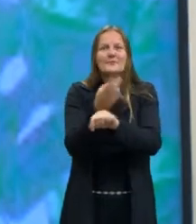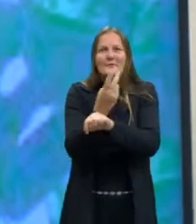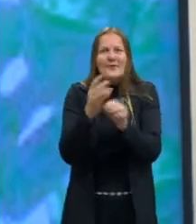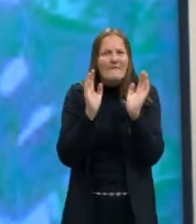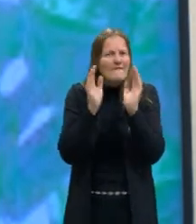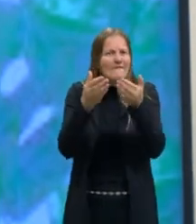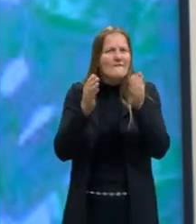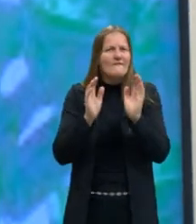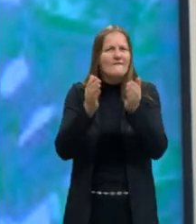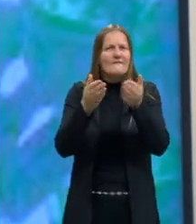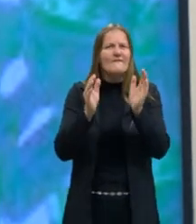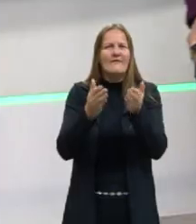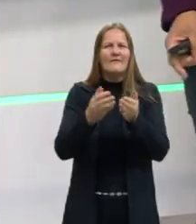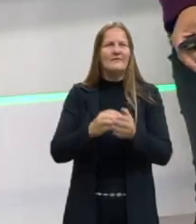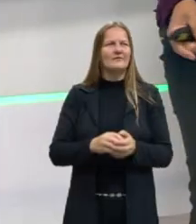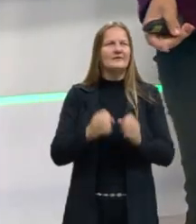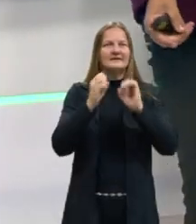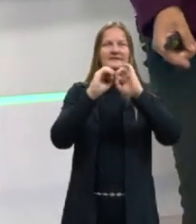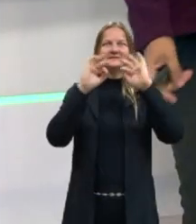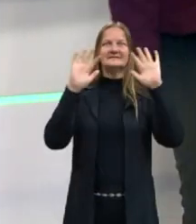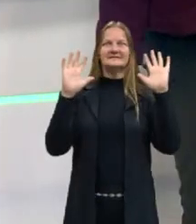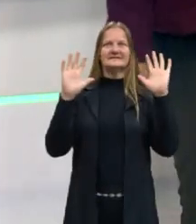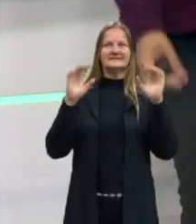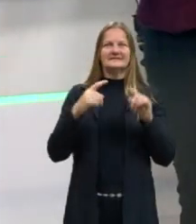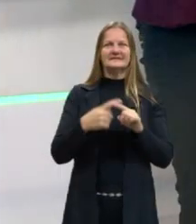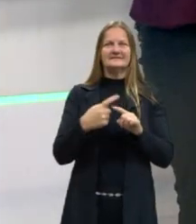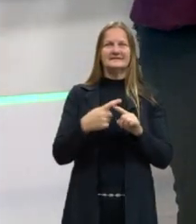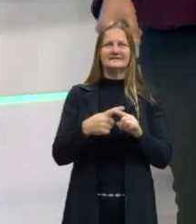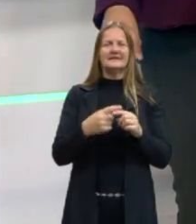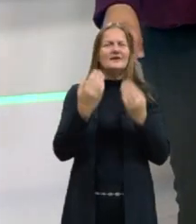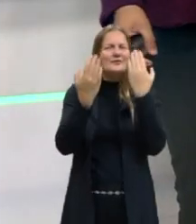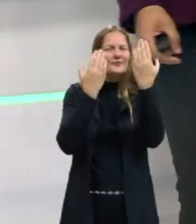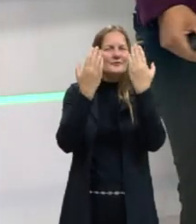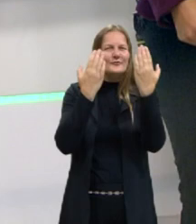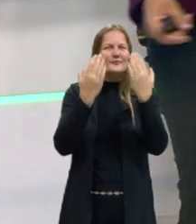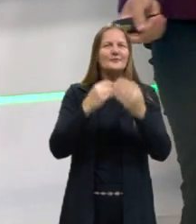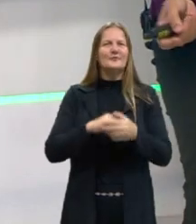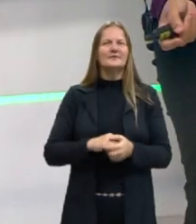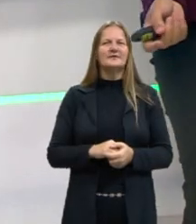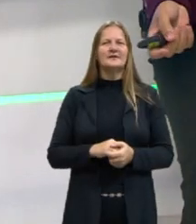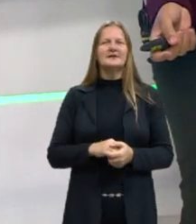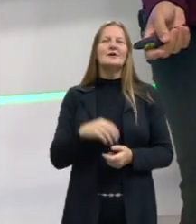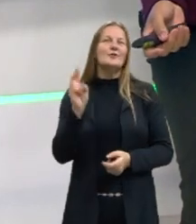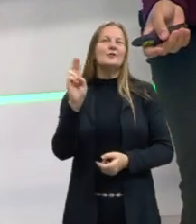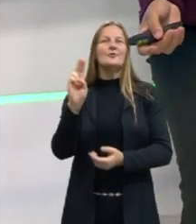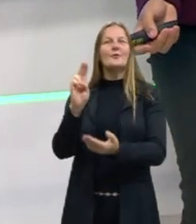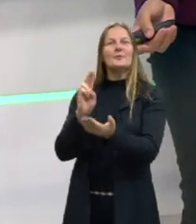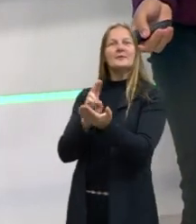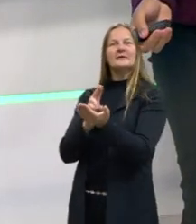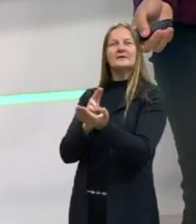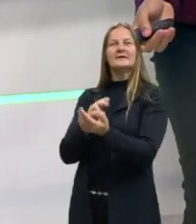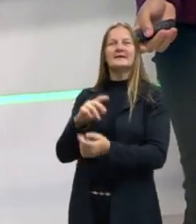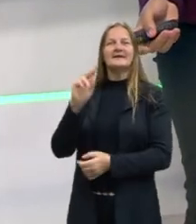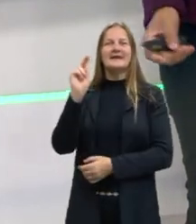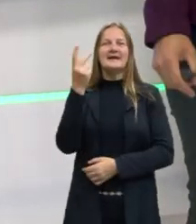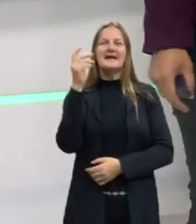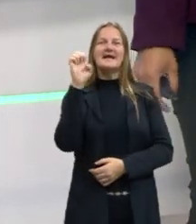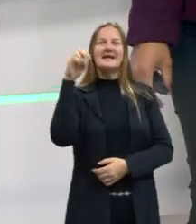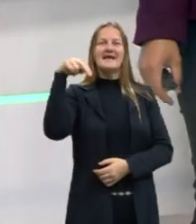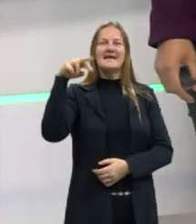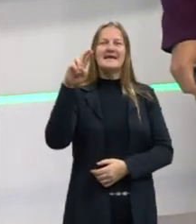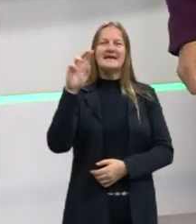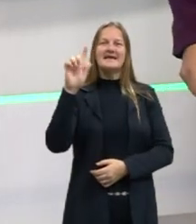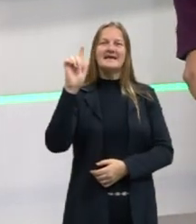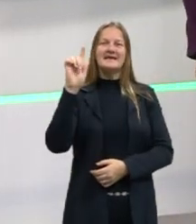nisso. E para esclarecer, né? Esclarecer as dúvidas do pessoal, qual é o seu nome? Meu nome é Henrique Golarte.